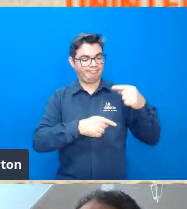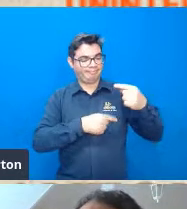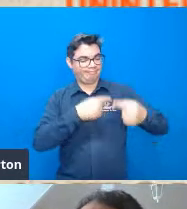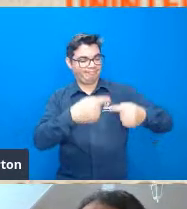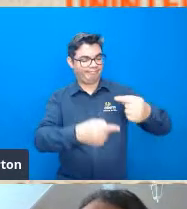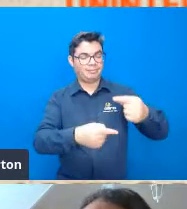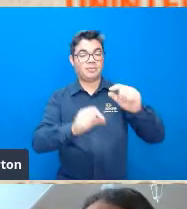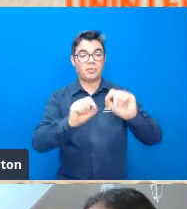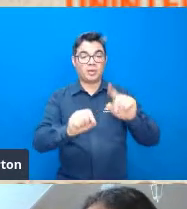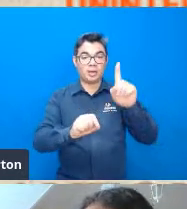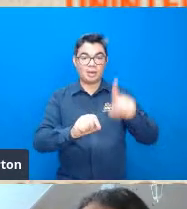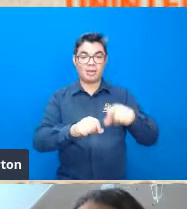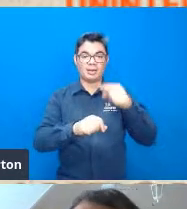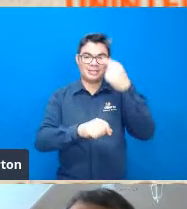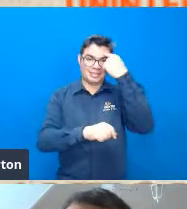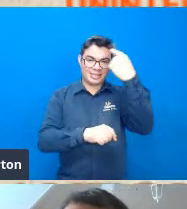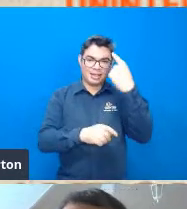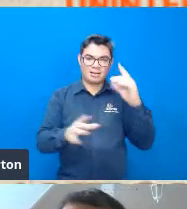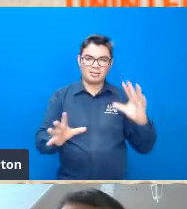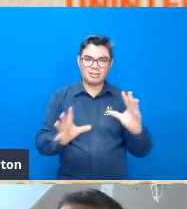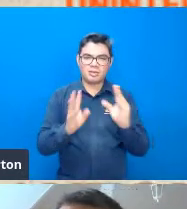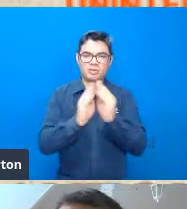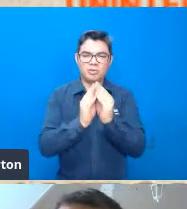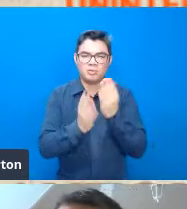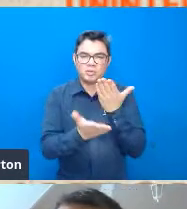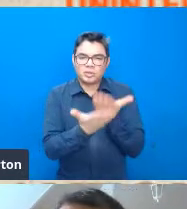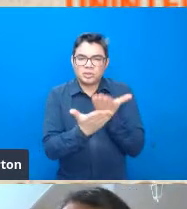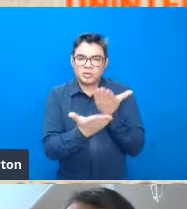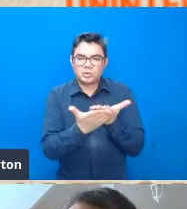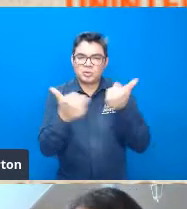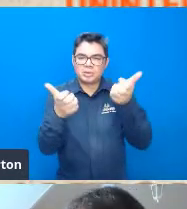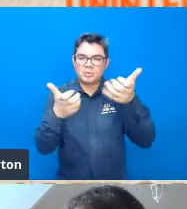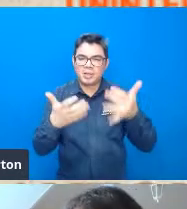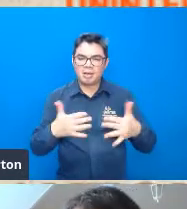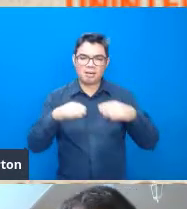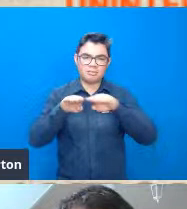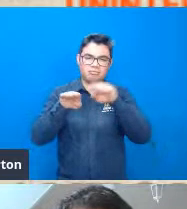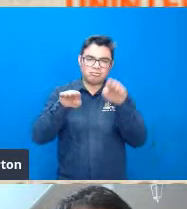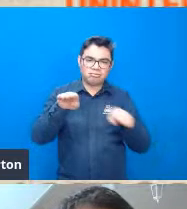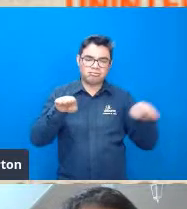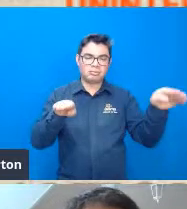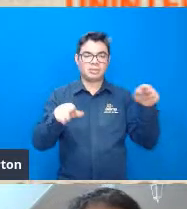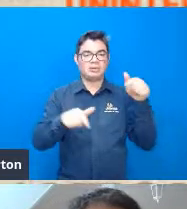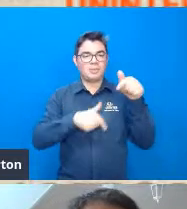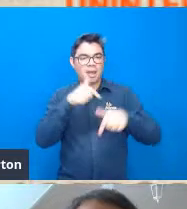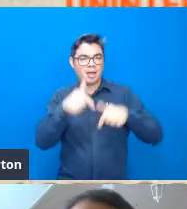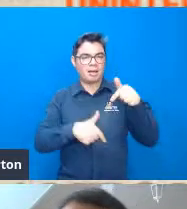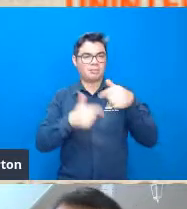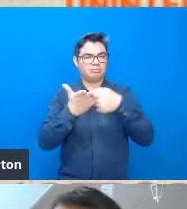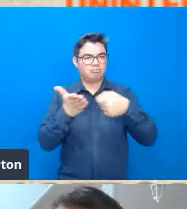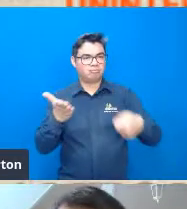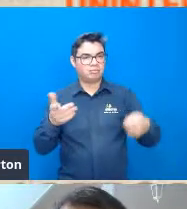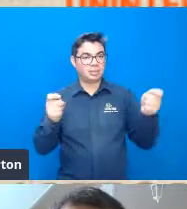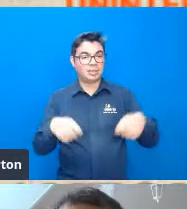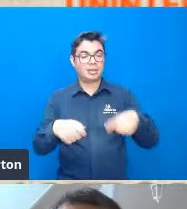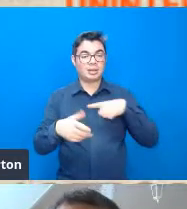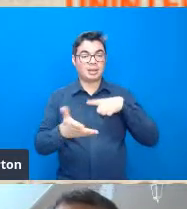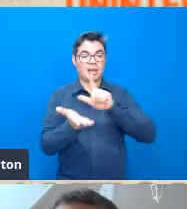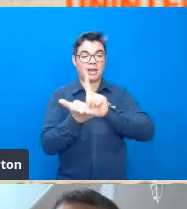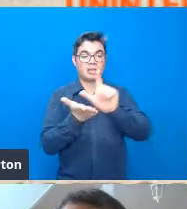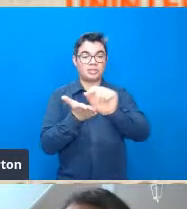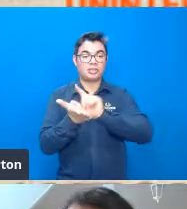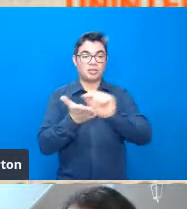que o Cristofoletti tentou sintetizar em todos os seus trabalhos se vocês pegarem lá os artigos do